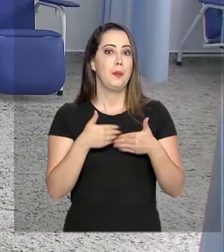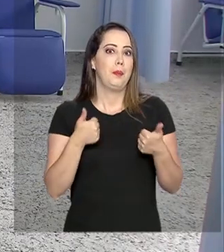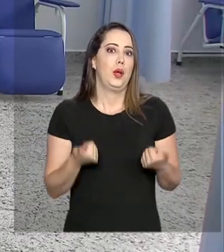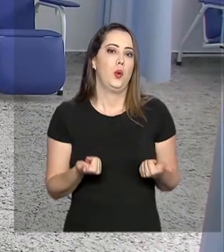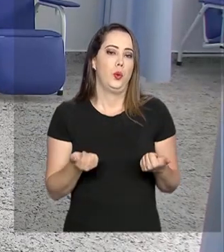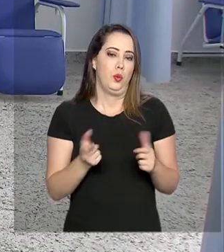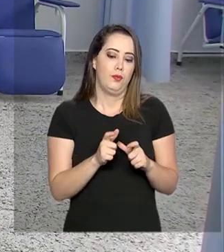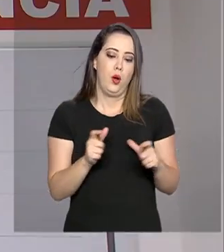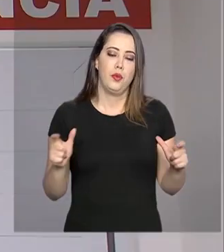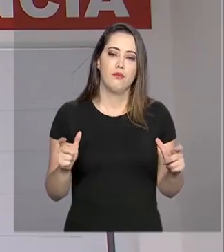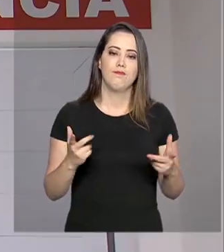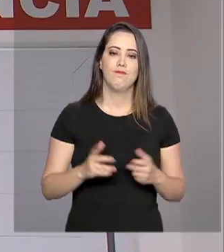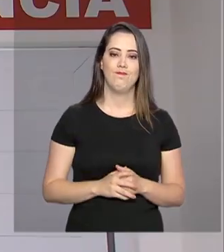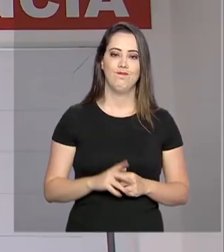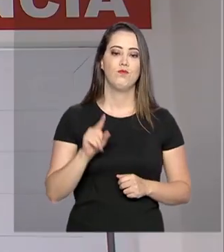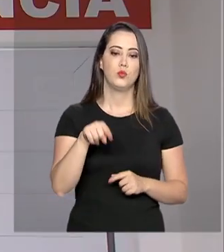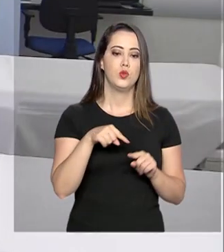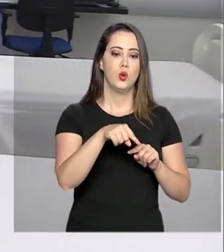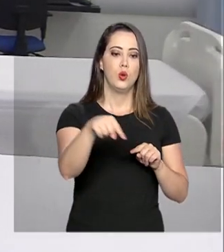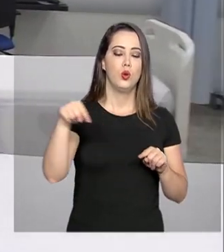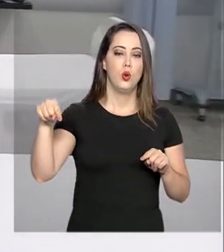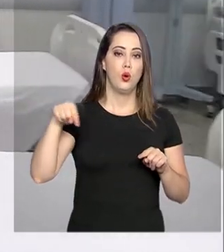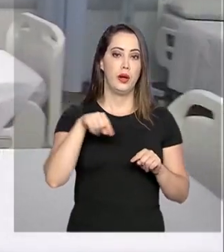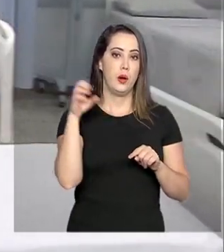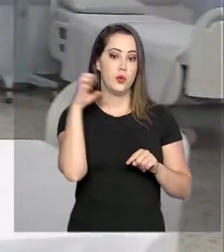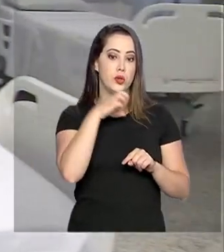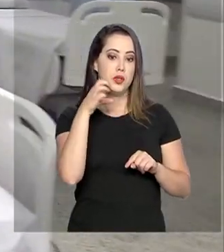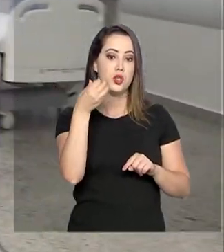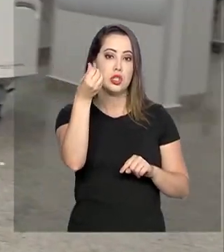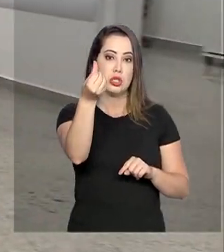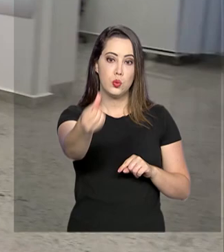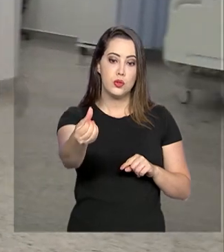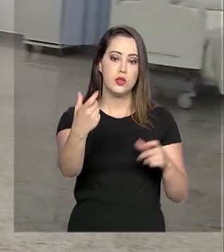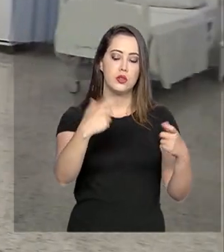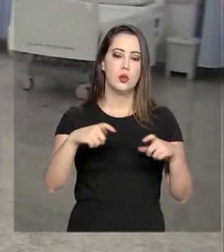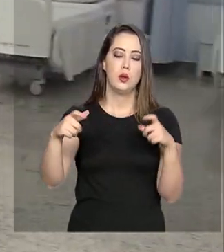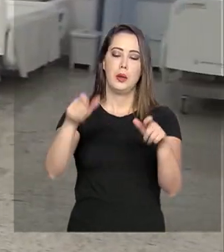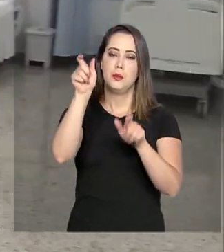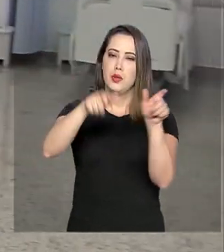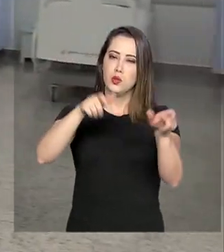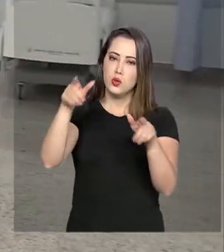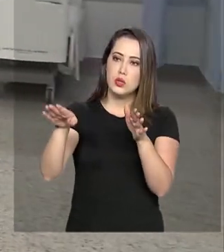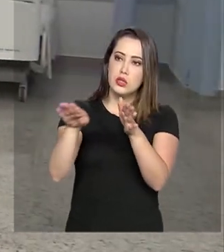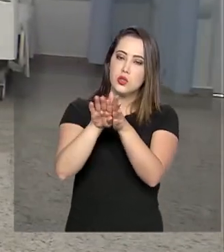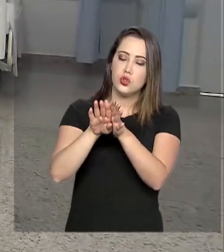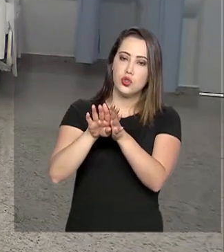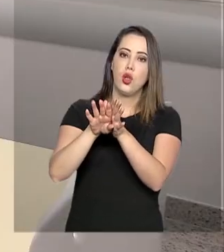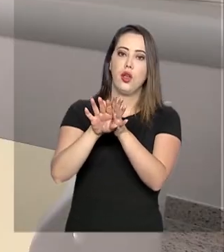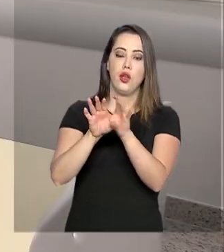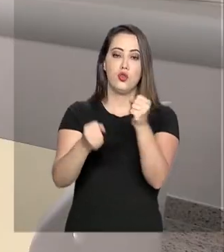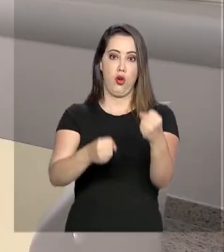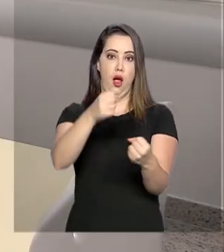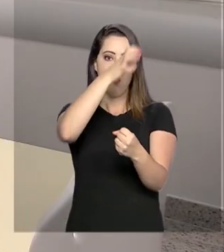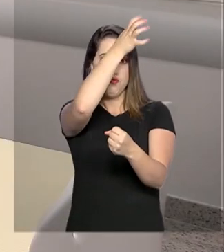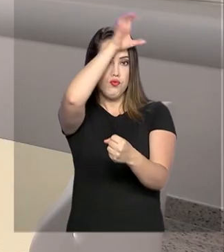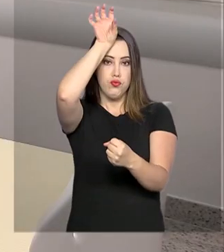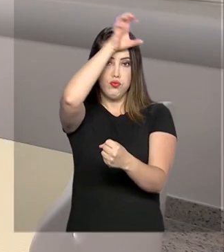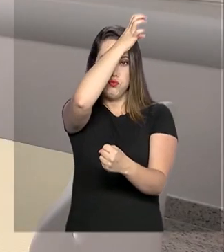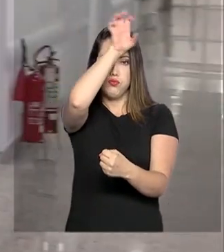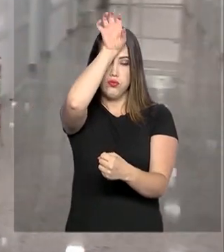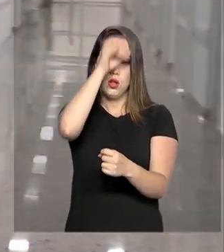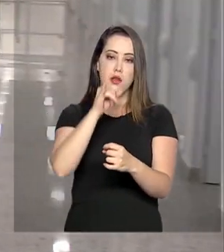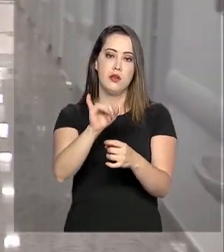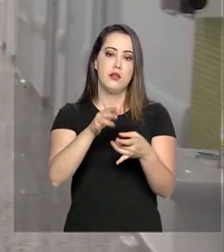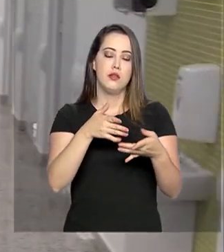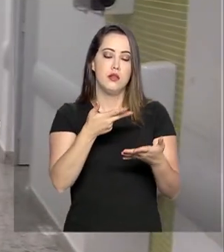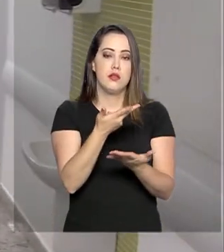capacidade ampliada. Uma ala de emergência com seis leitos vai receber pacientes que chegam de ambulância e, em caso de internação,